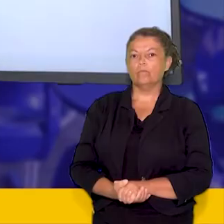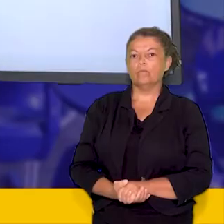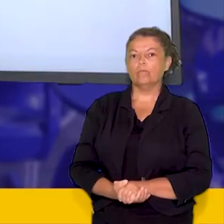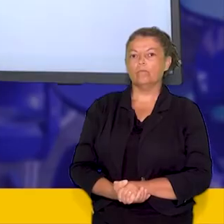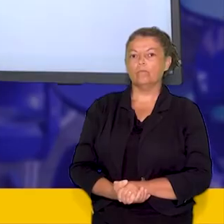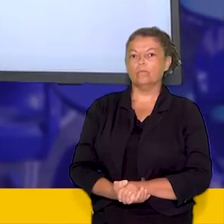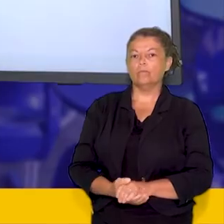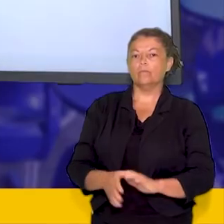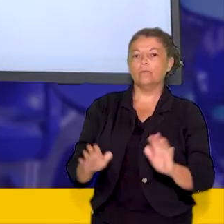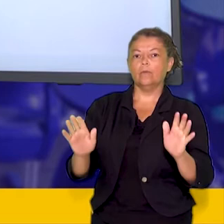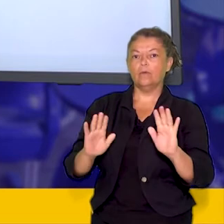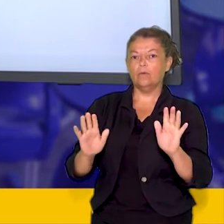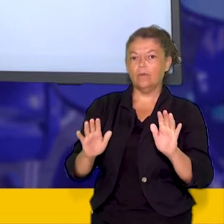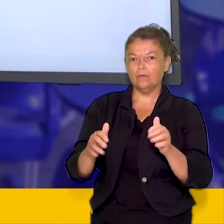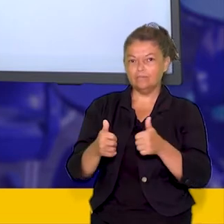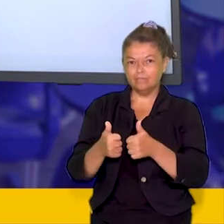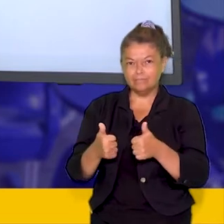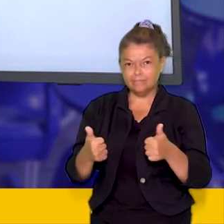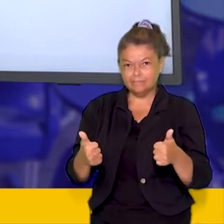Olá pessoal,